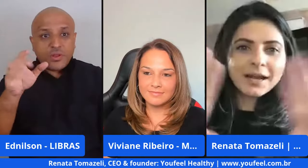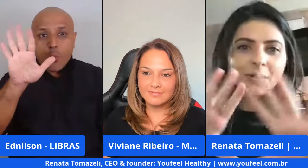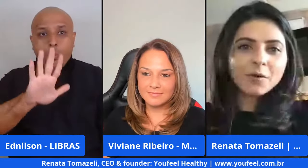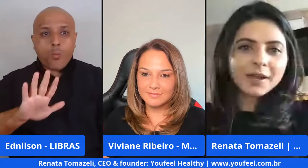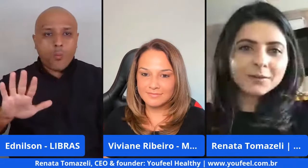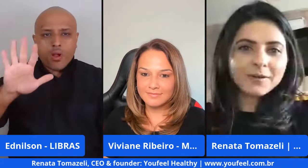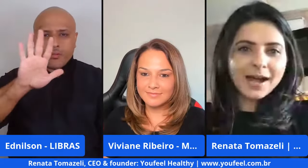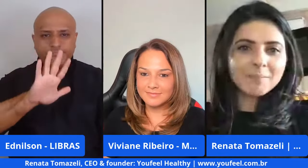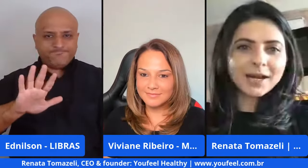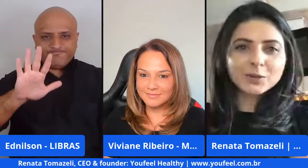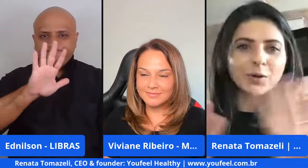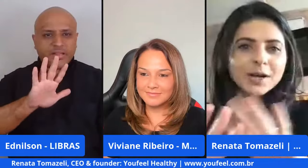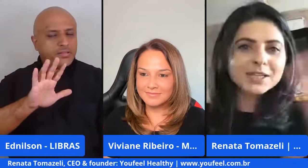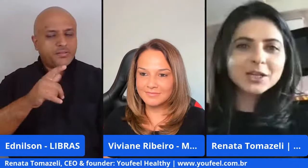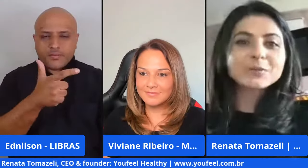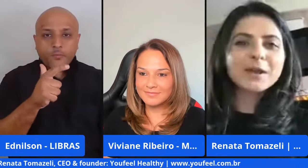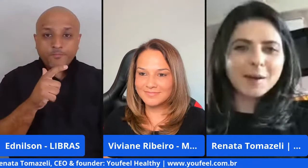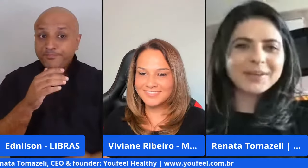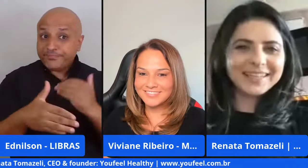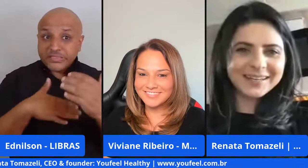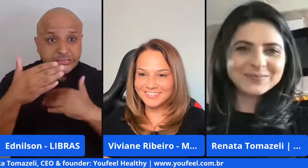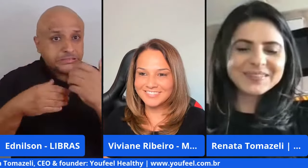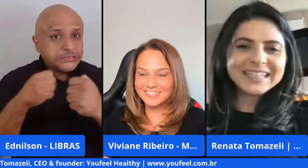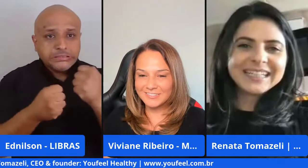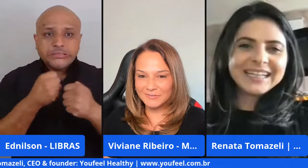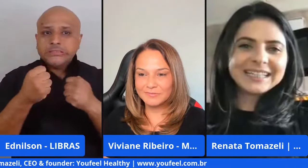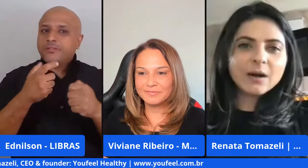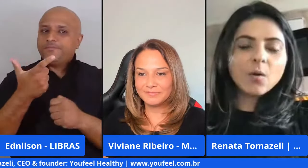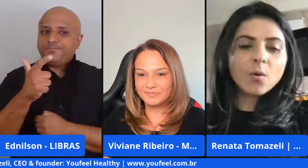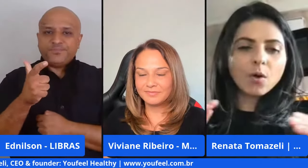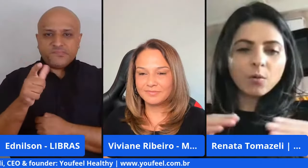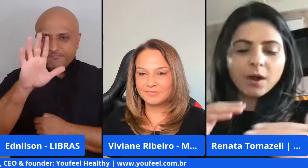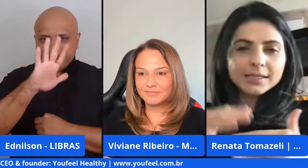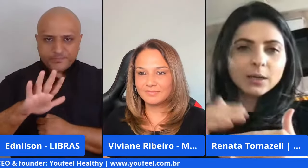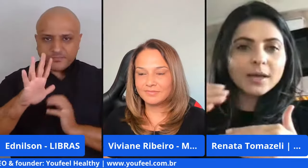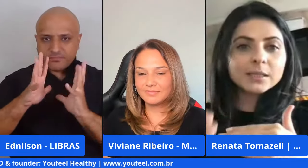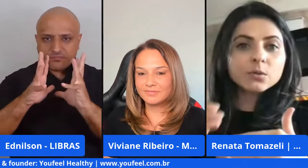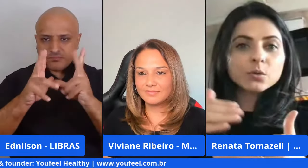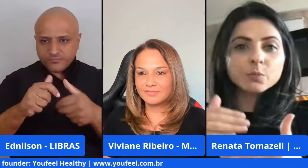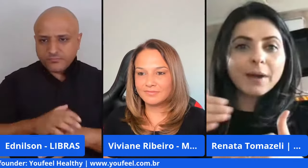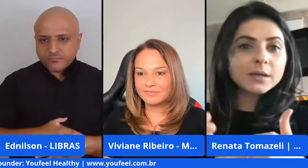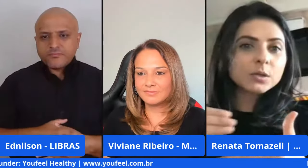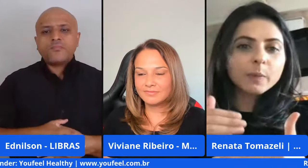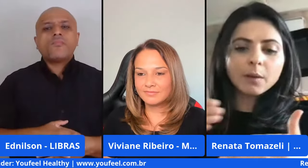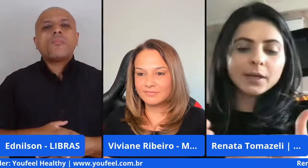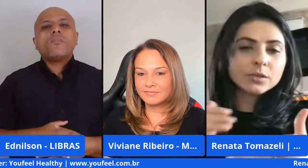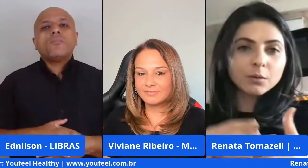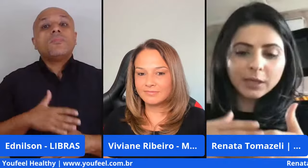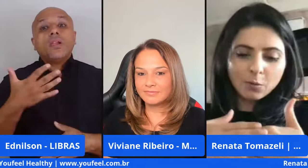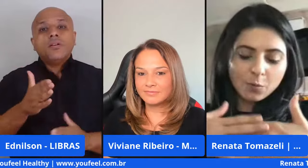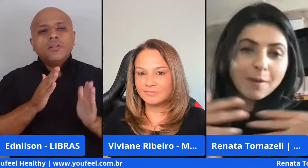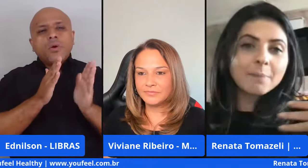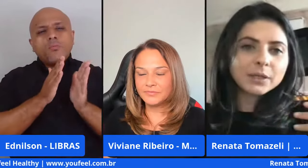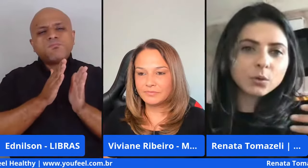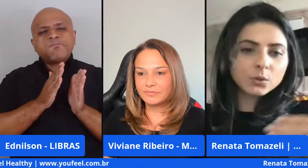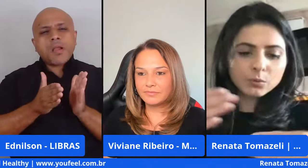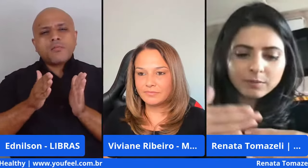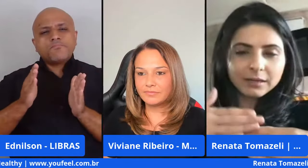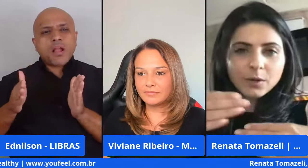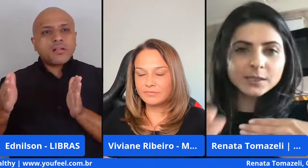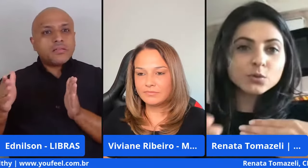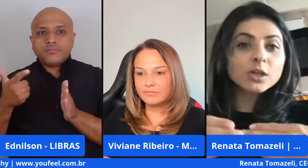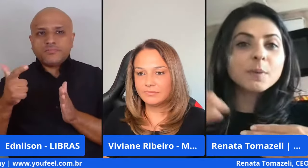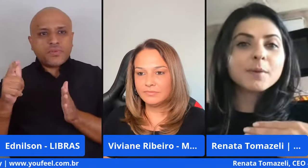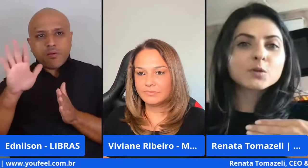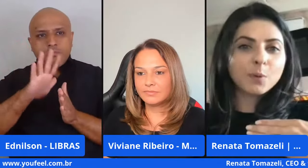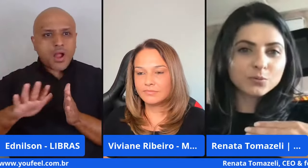a gente está correndo a maratona mas a não tem o mapa inteiro então assim quais são os passos pelo menos se eu não tenho o mapa todo